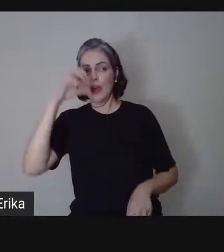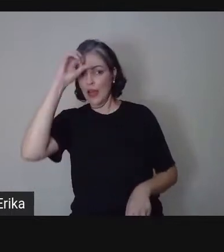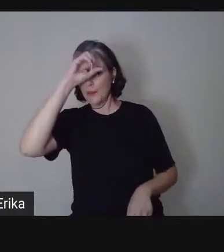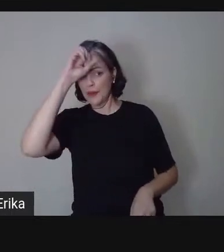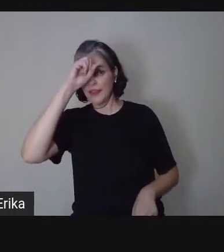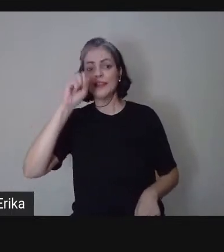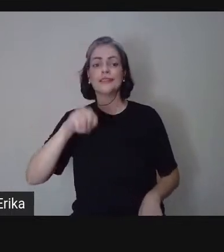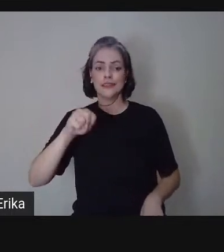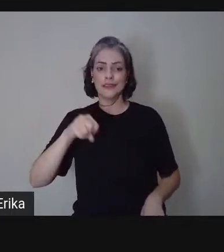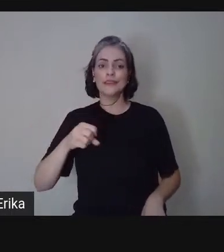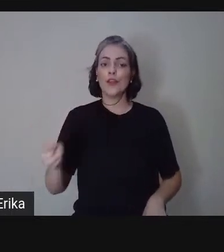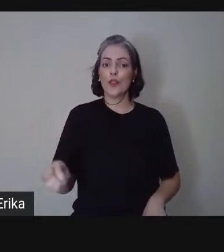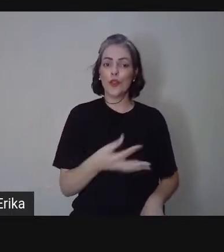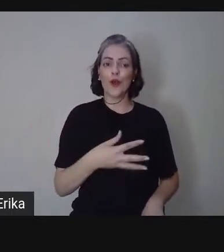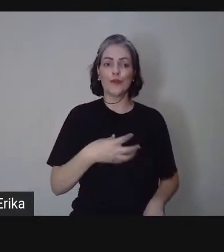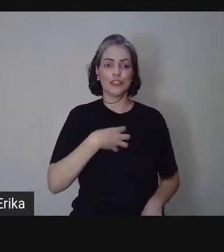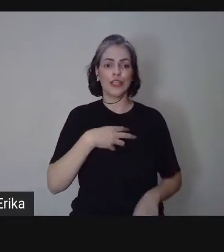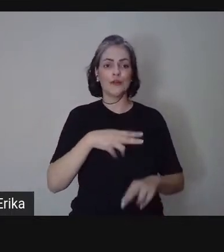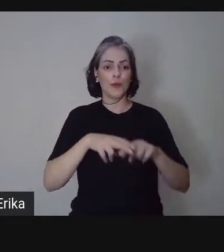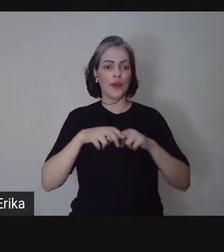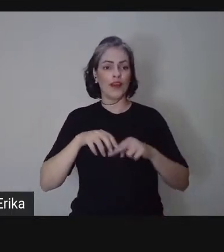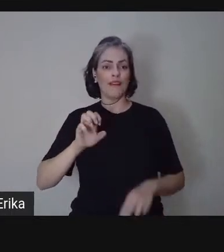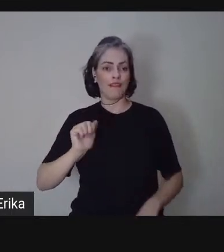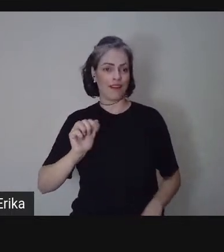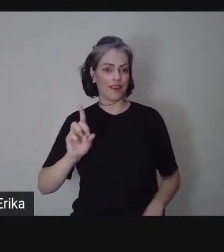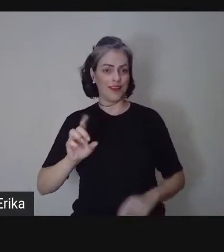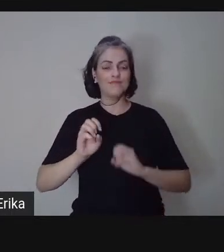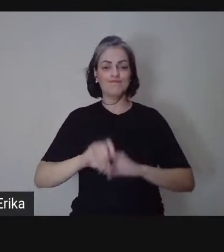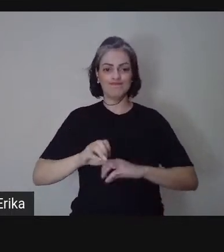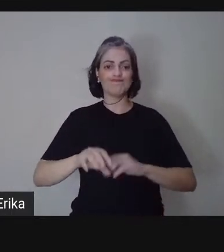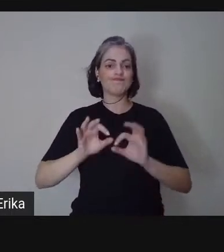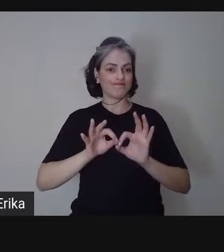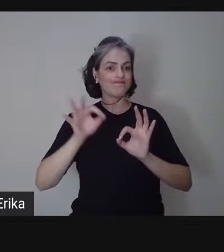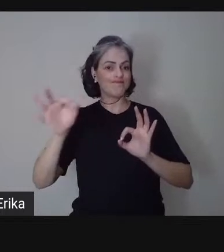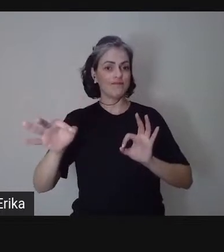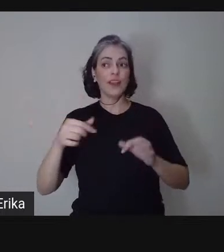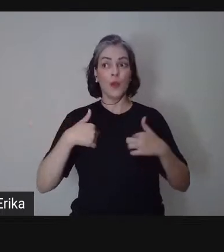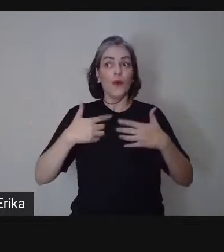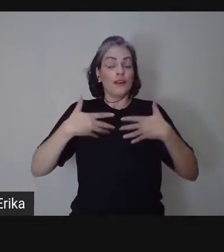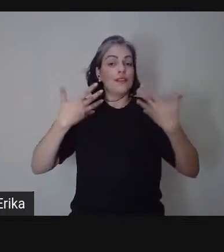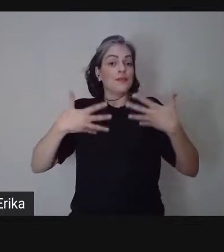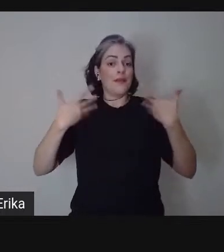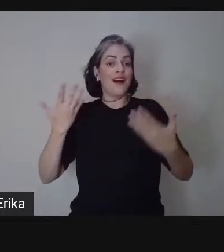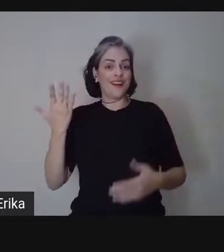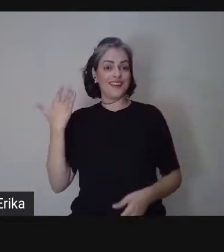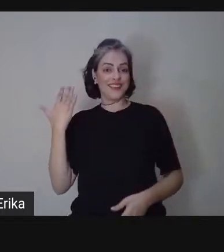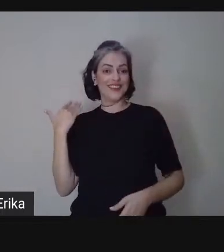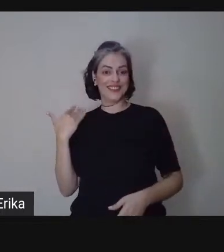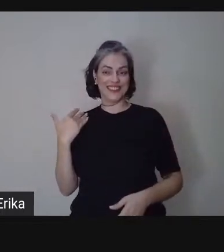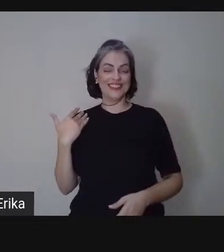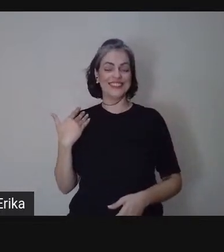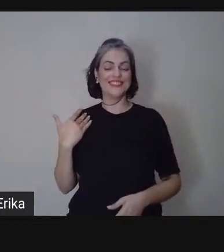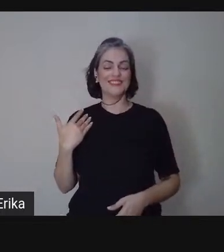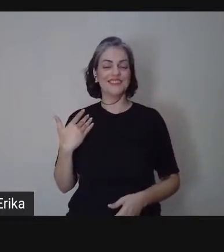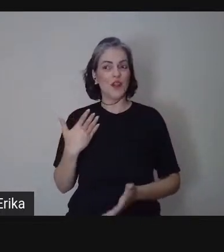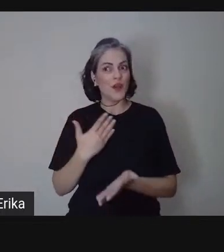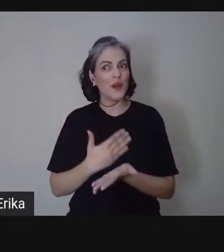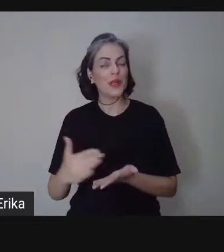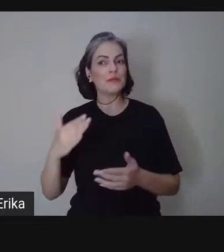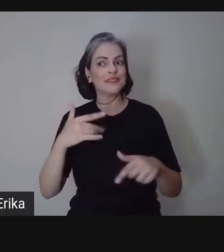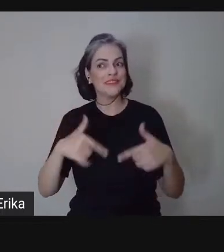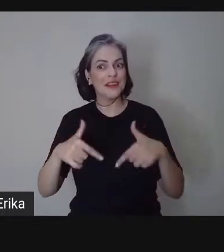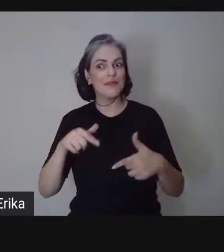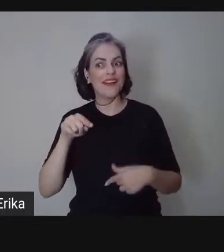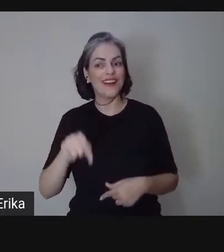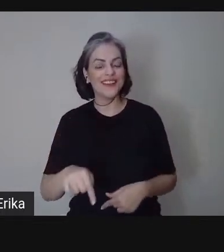traz. e isso foi uma das coisas que mais me entusiasmou quando eu comecei a trabalhar com a EAD,